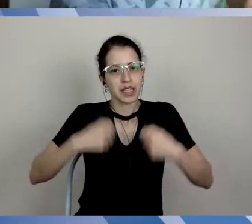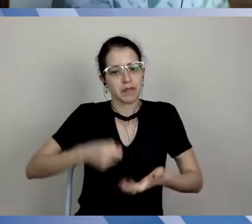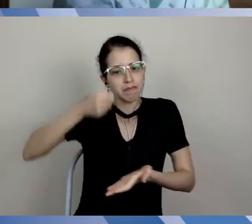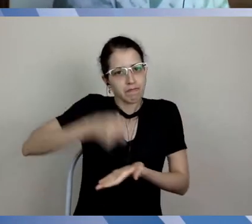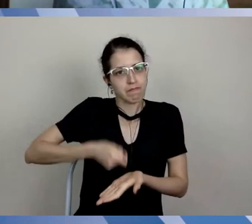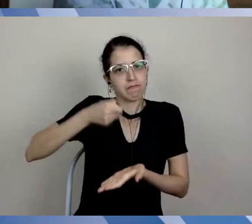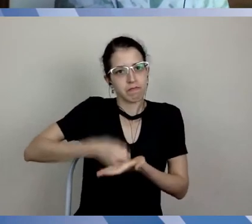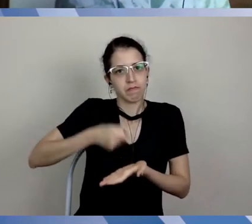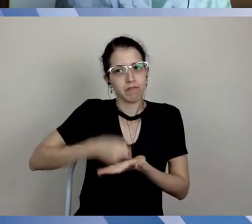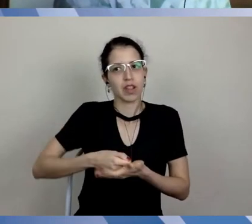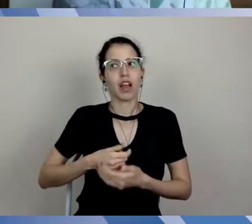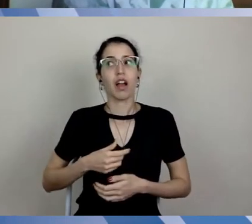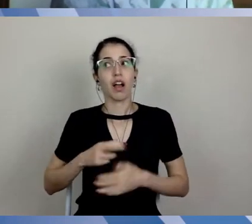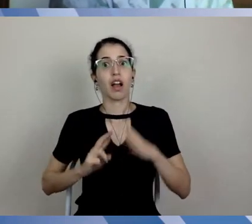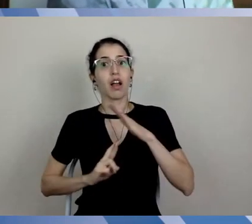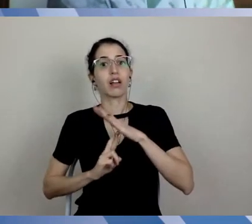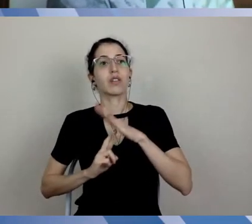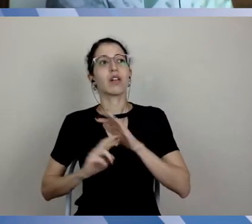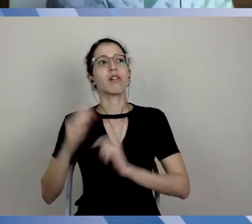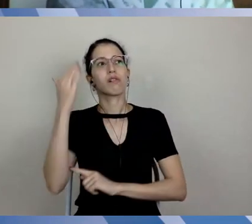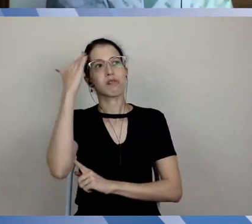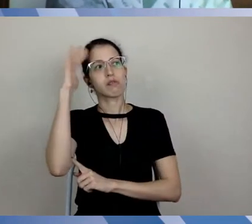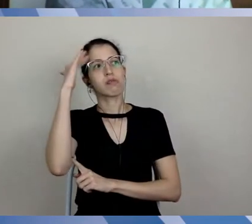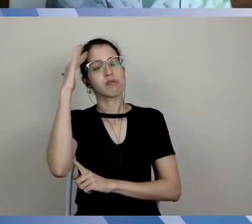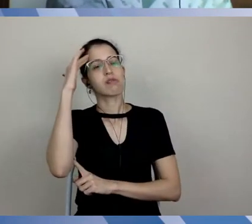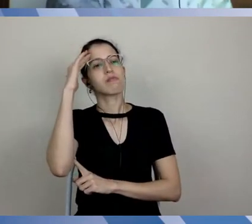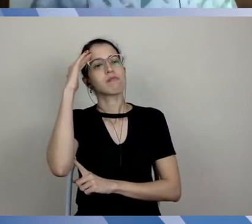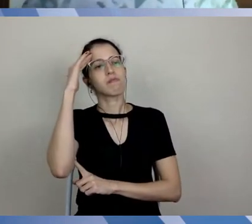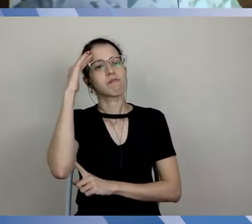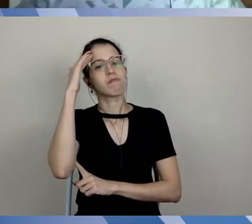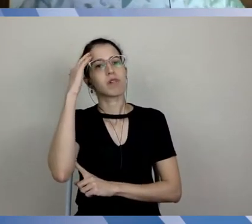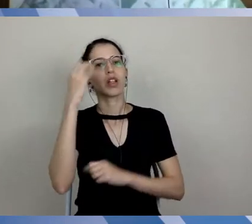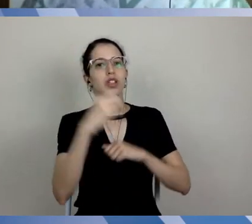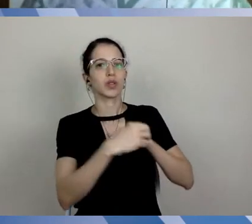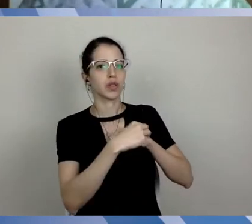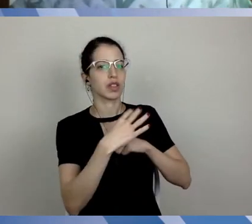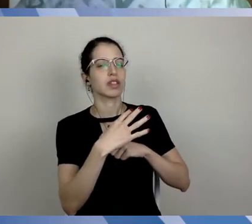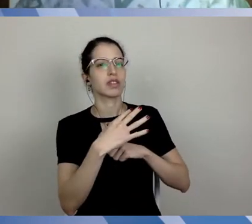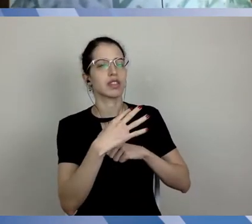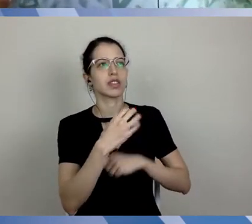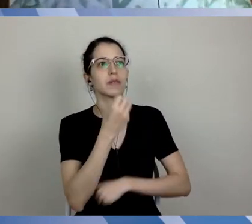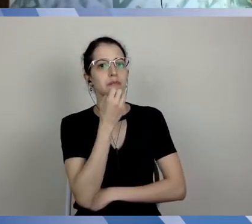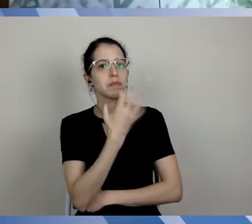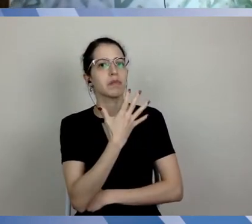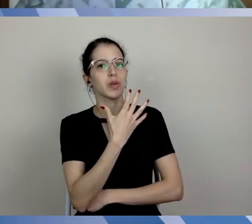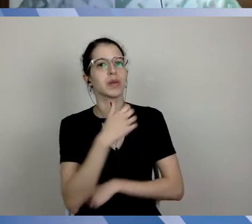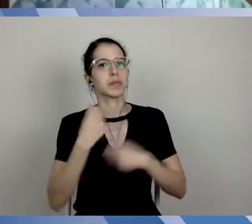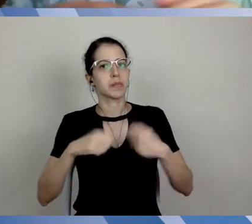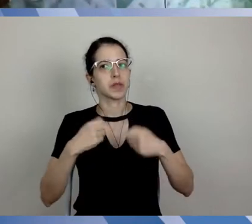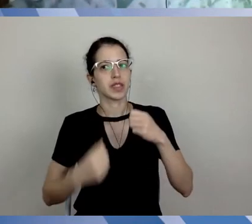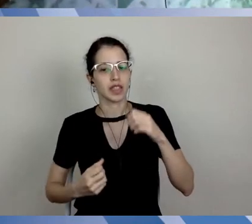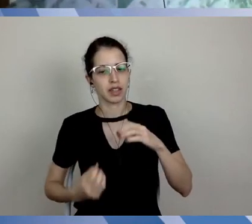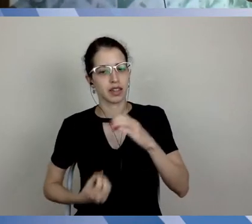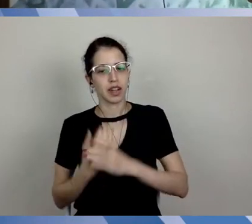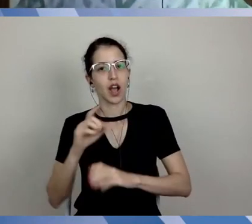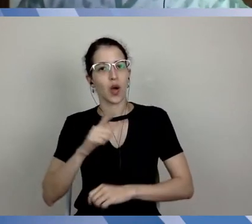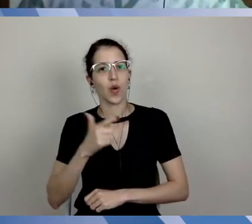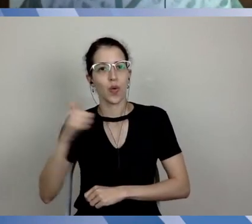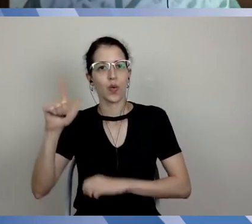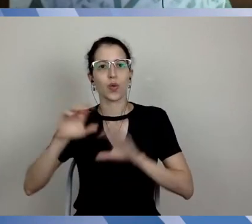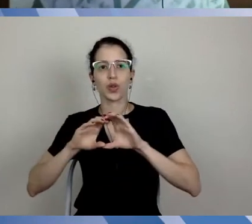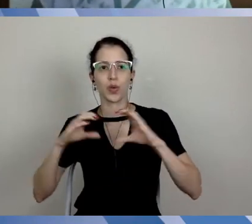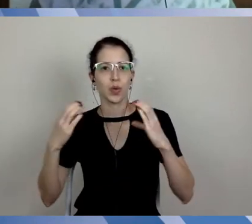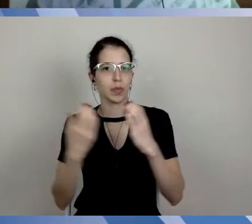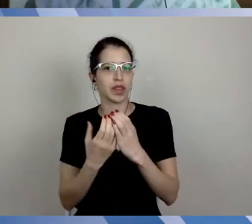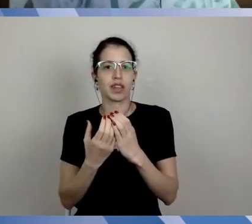reitoria entendeu procedente essa sugestão do comitê anterior e criou um novo comitê com outra composição, com outra atribuição, que está começando praticamente do